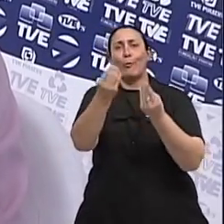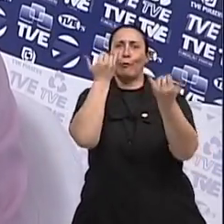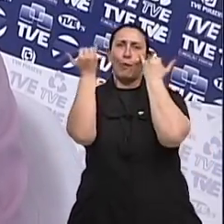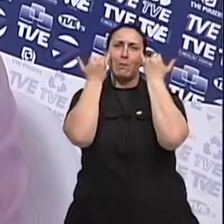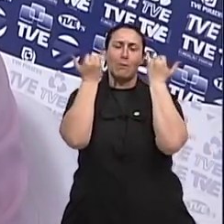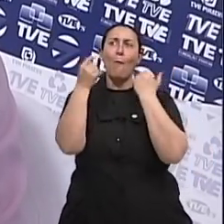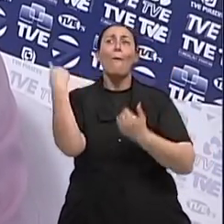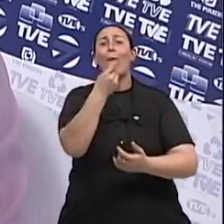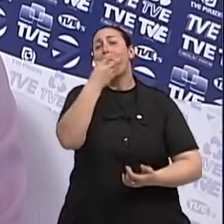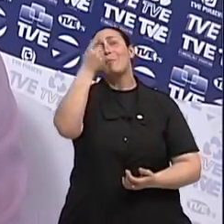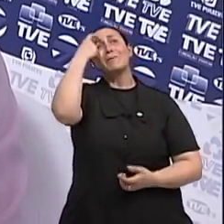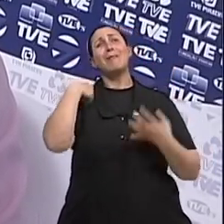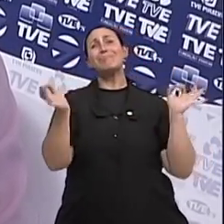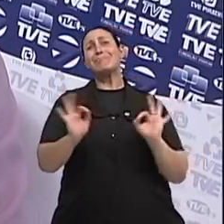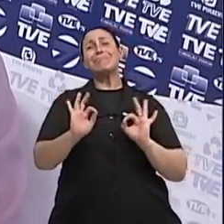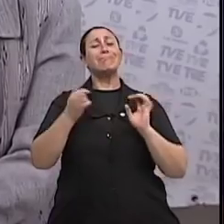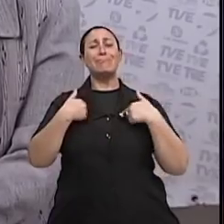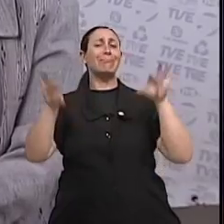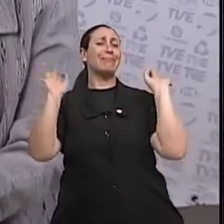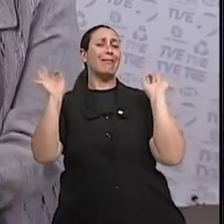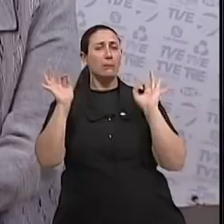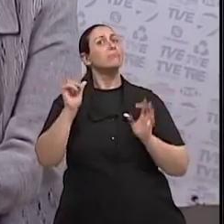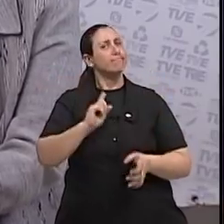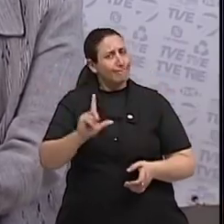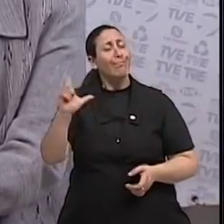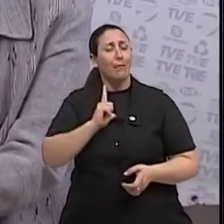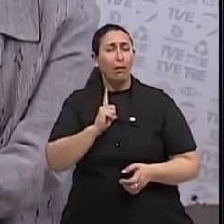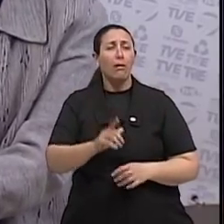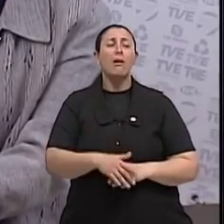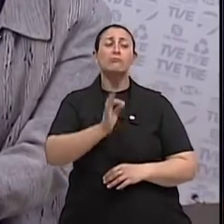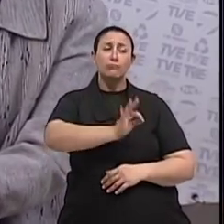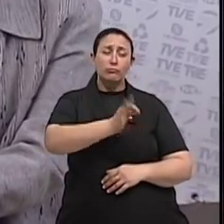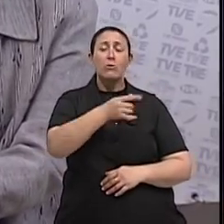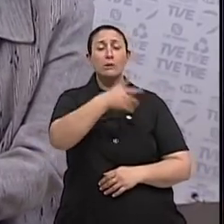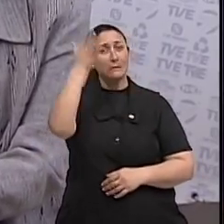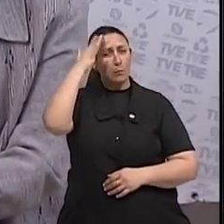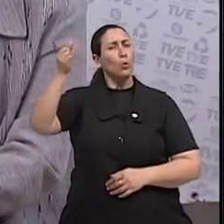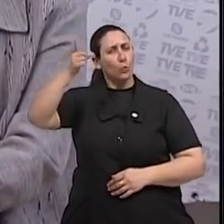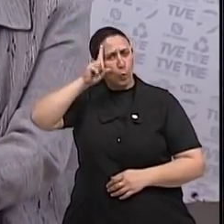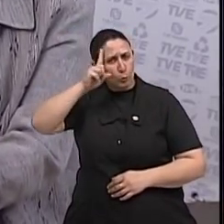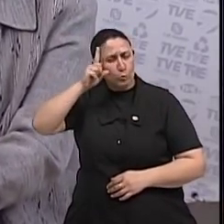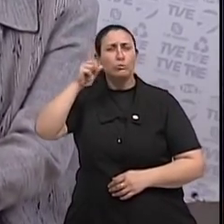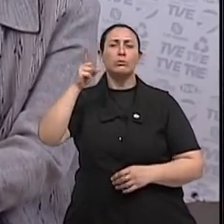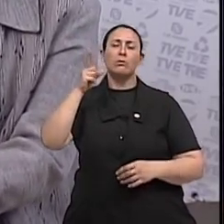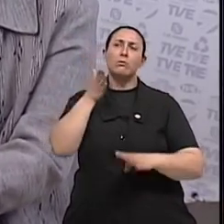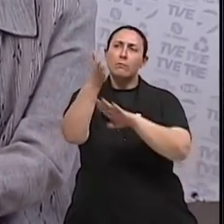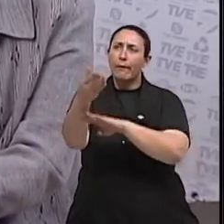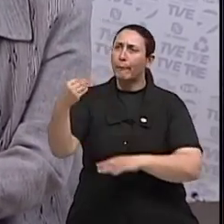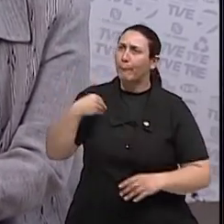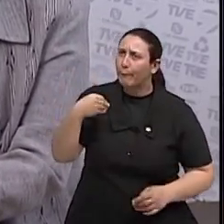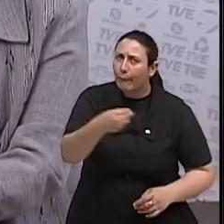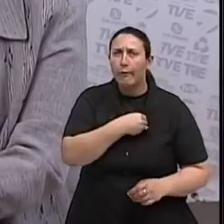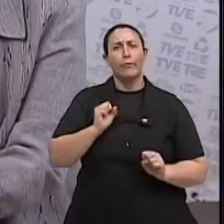perguntas são muito esclarecedoras. Exatamente. Mas a gente sabe que manter essa rotina periódica de visita aos médicos, a